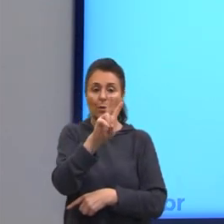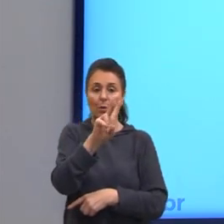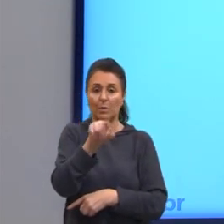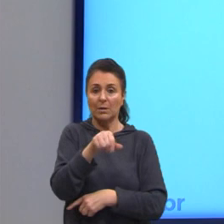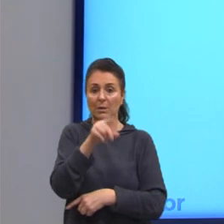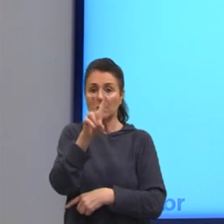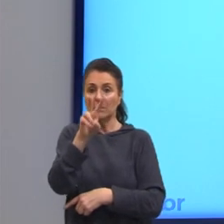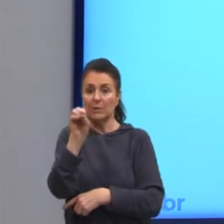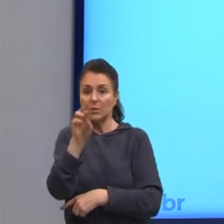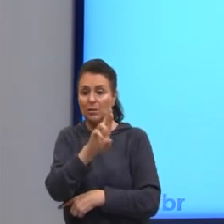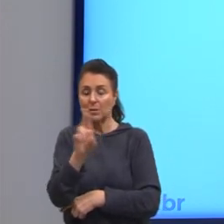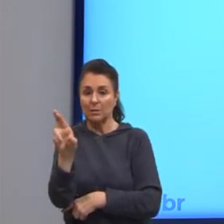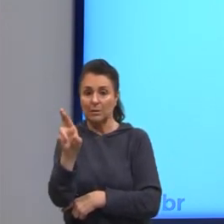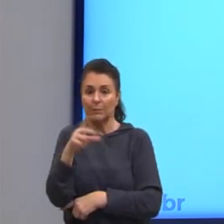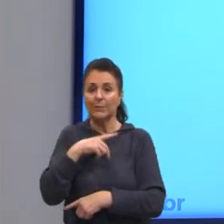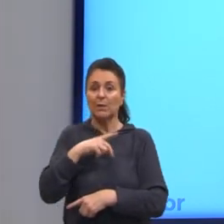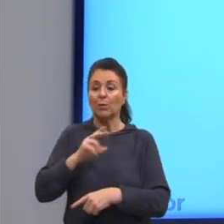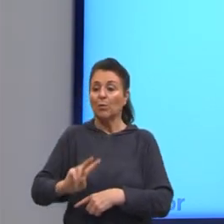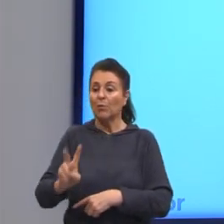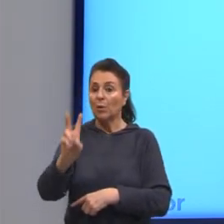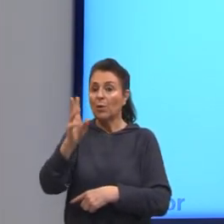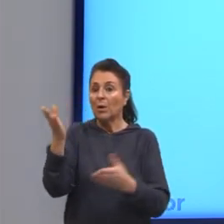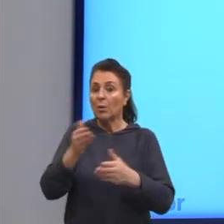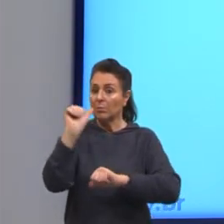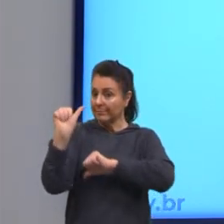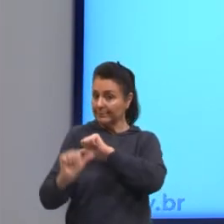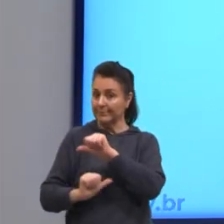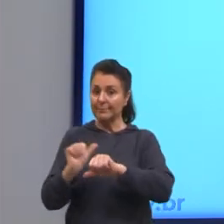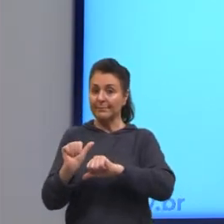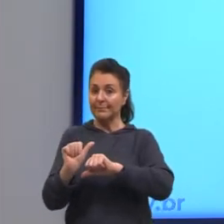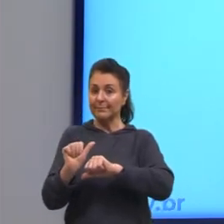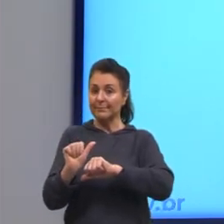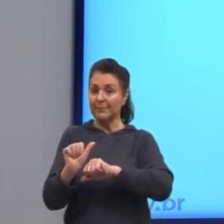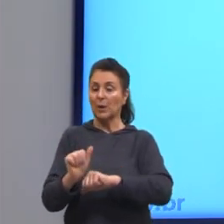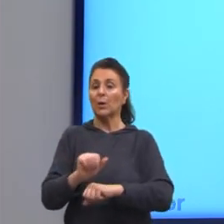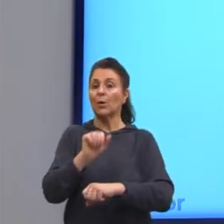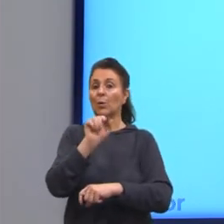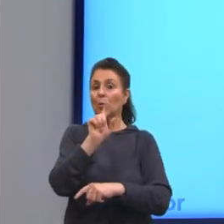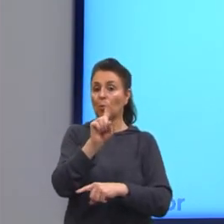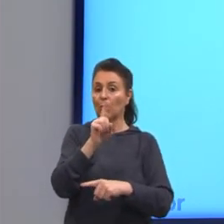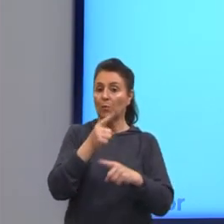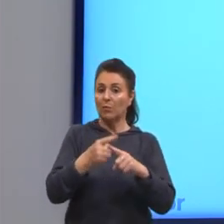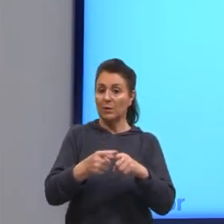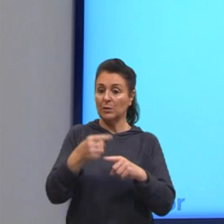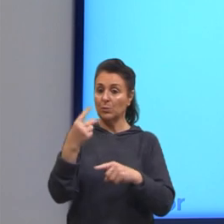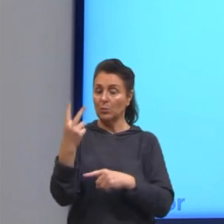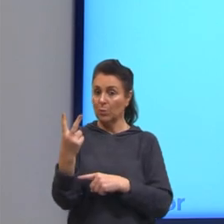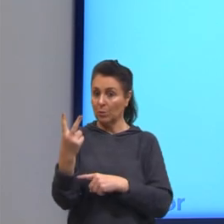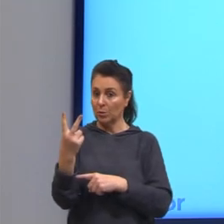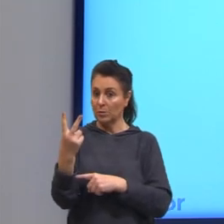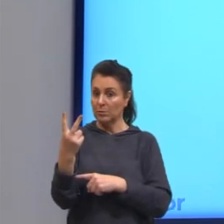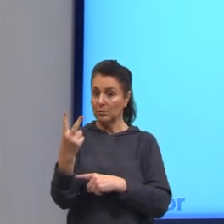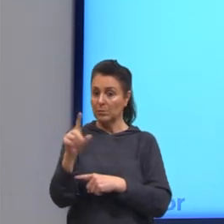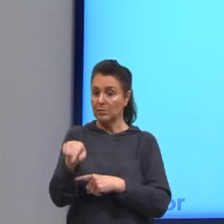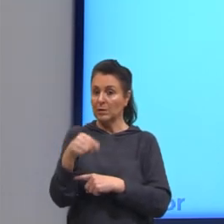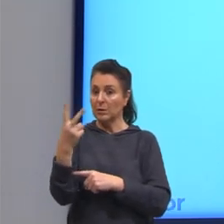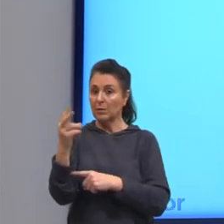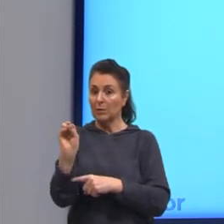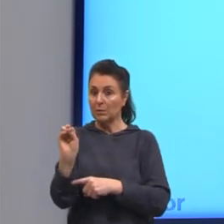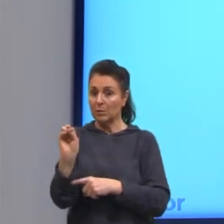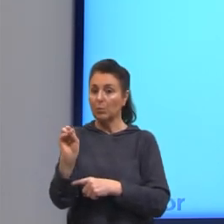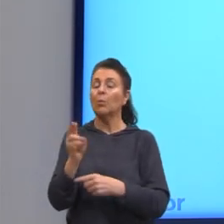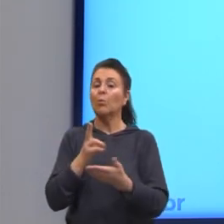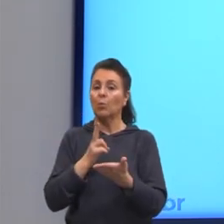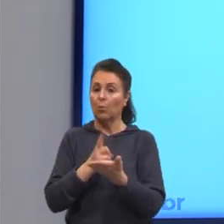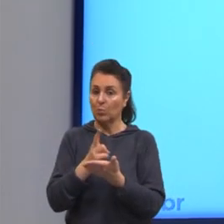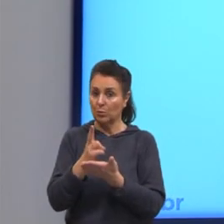apenas 1 quinto, só que o valor agora mudou. Então, 1 vezes 2 com 20, permanece,